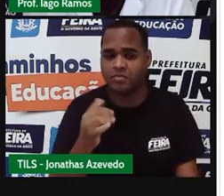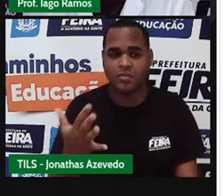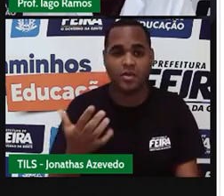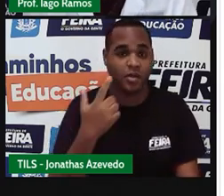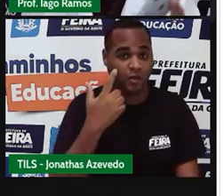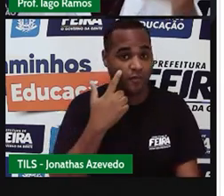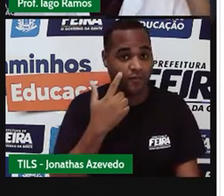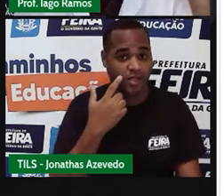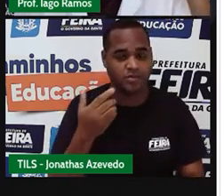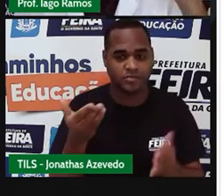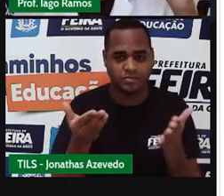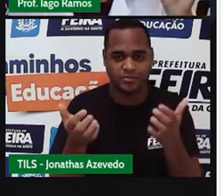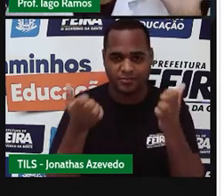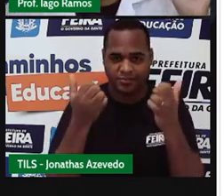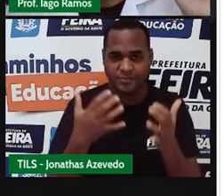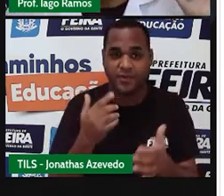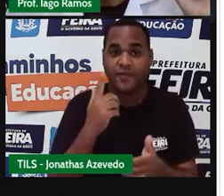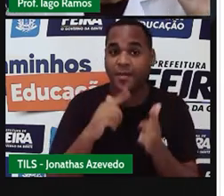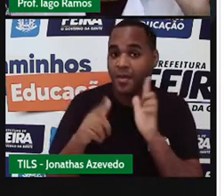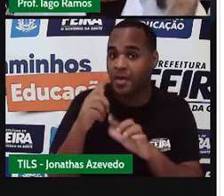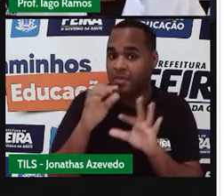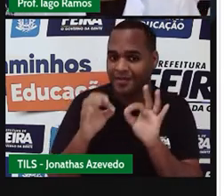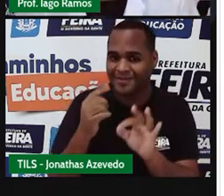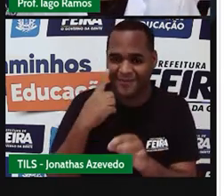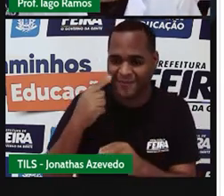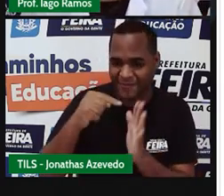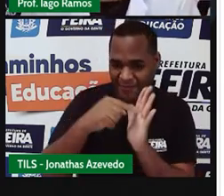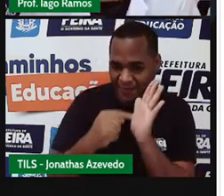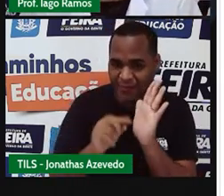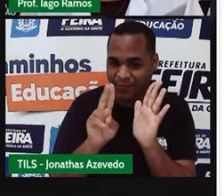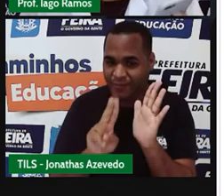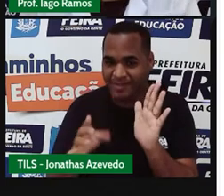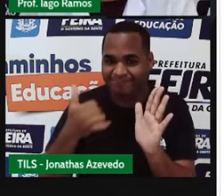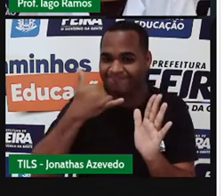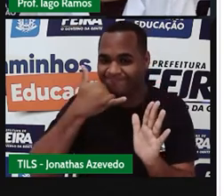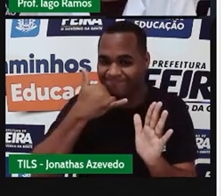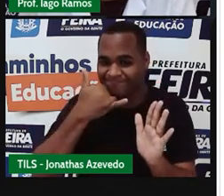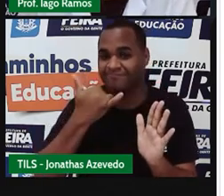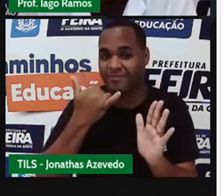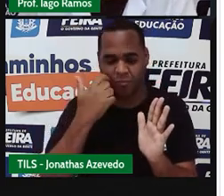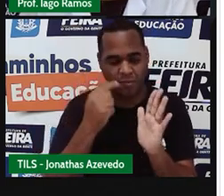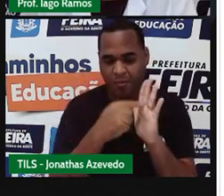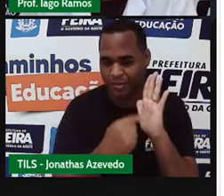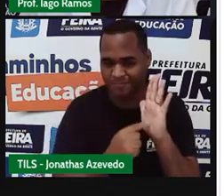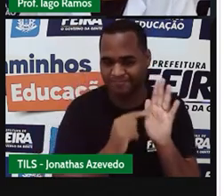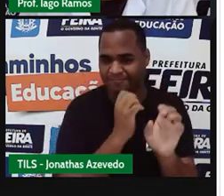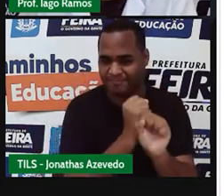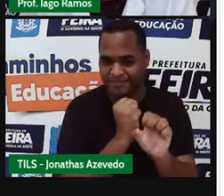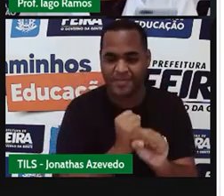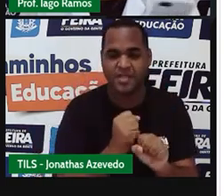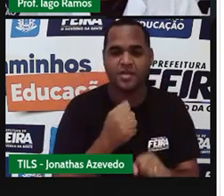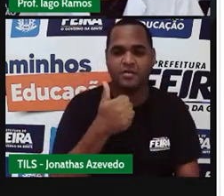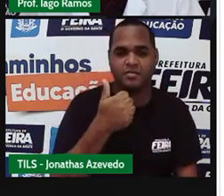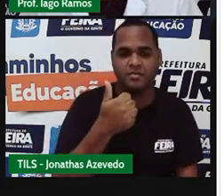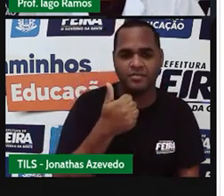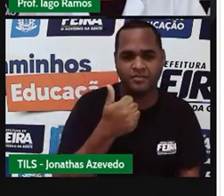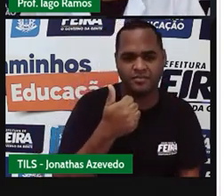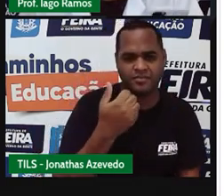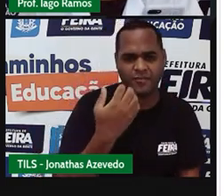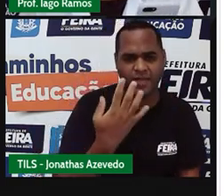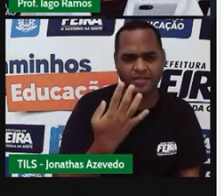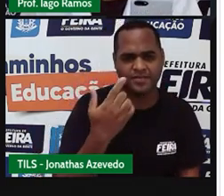olha só, quem sabe faz ao vivo, vou usar a calculadora também, certo? Então, 1.400, aliás,